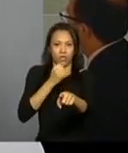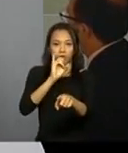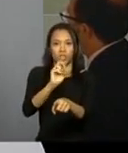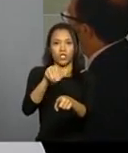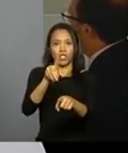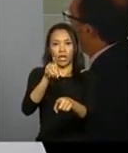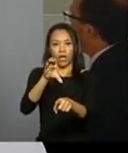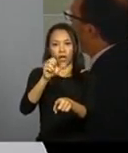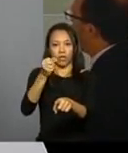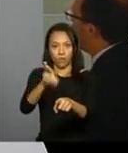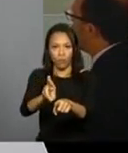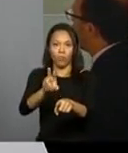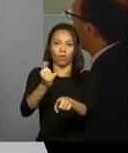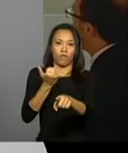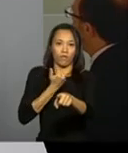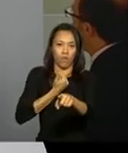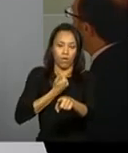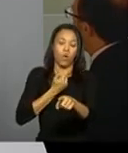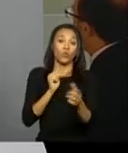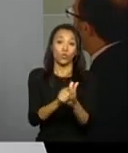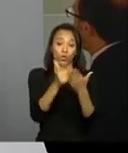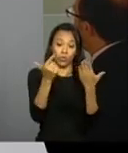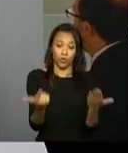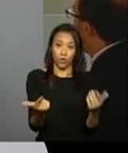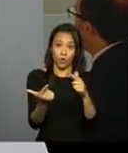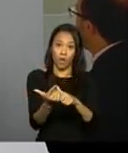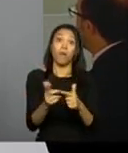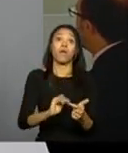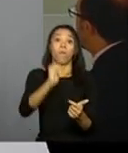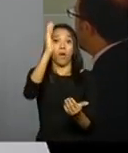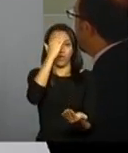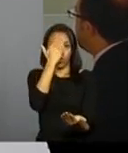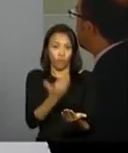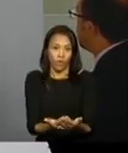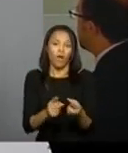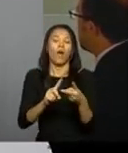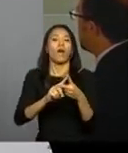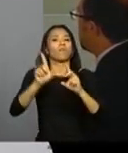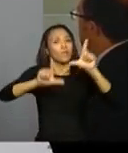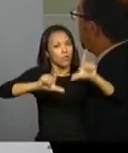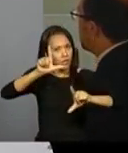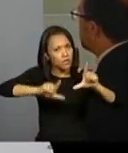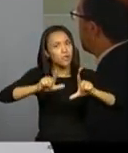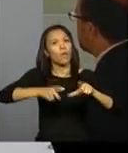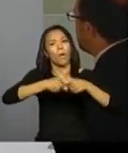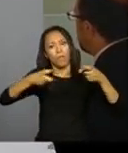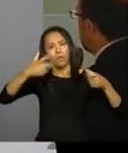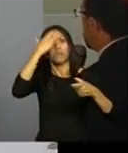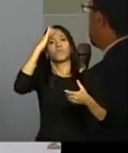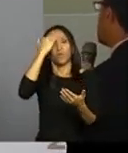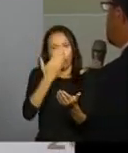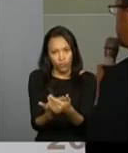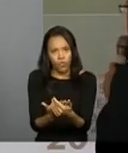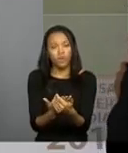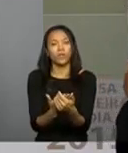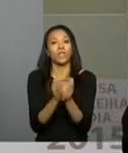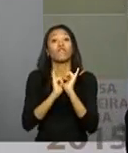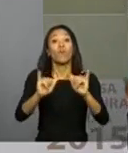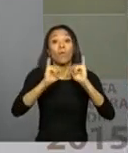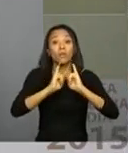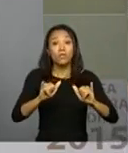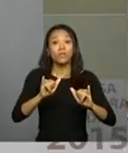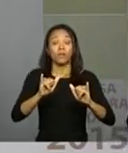são o meio de comunicação mais confiável, a TV também é um crescimento, tem um crescimento em